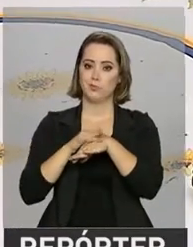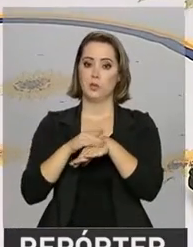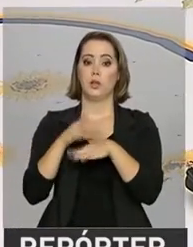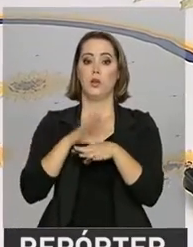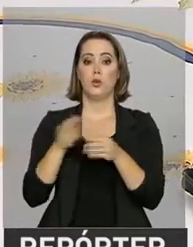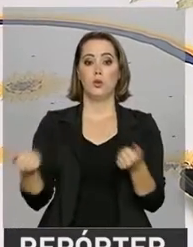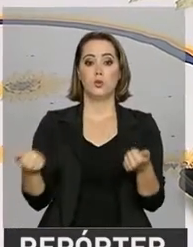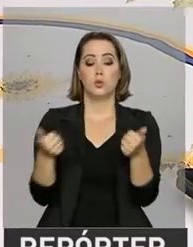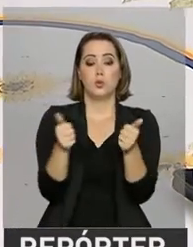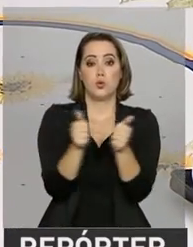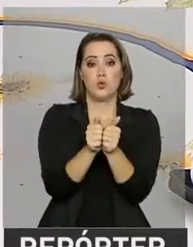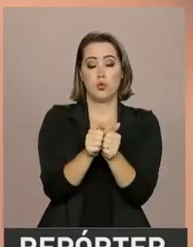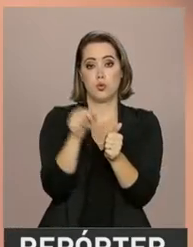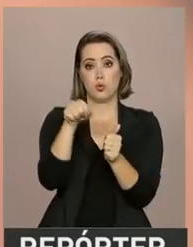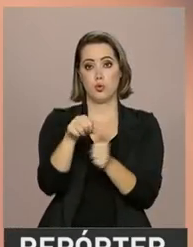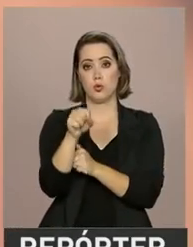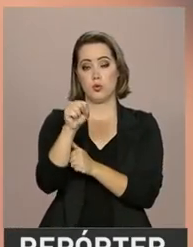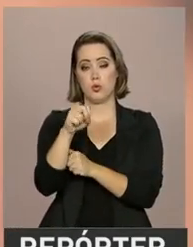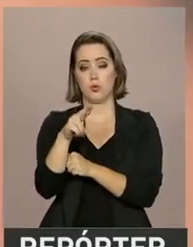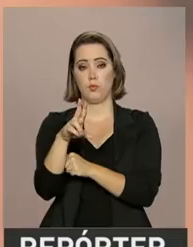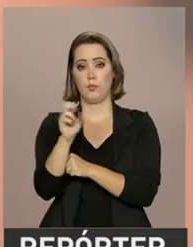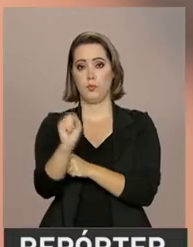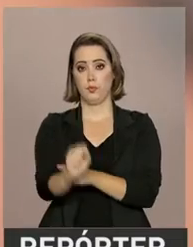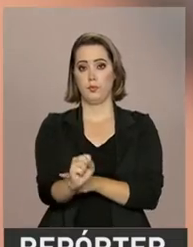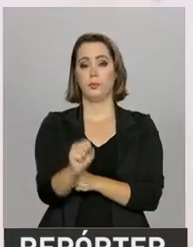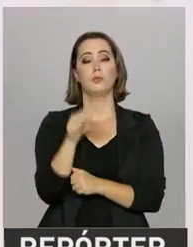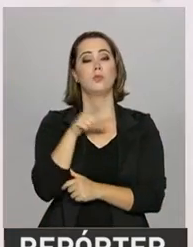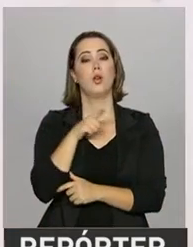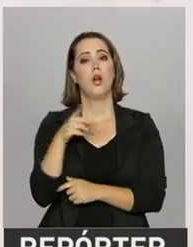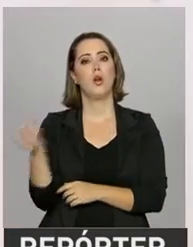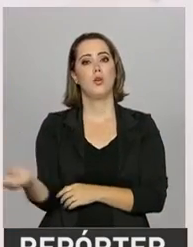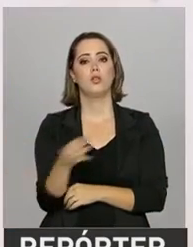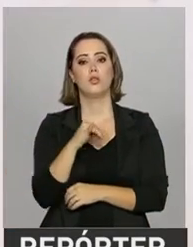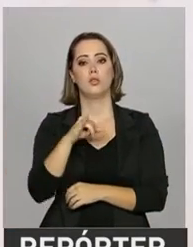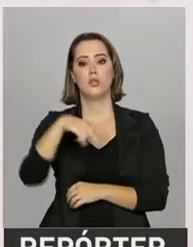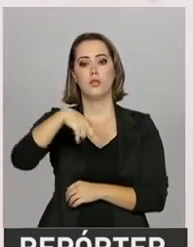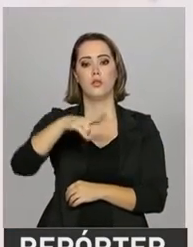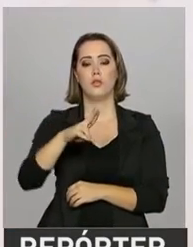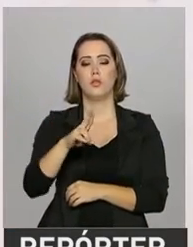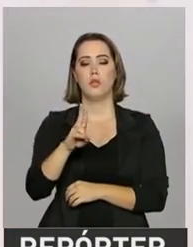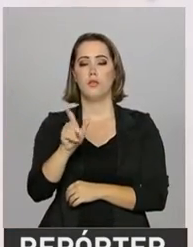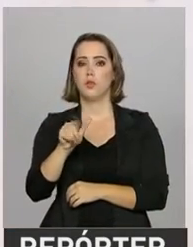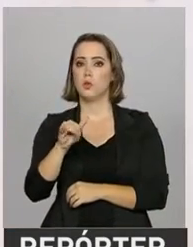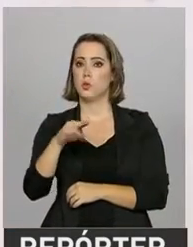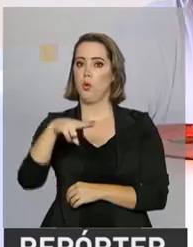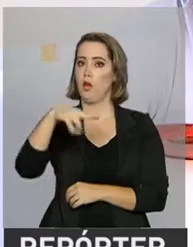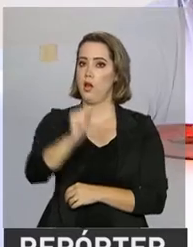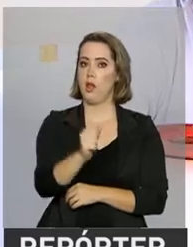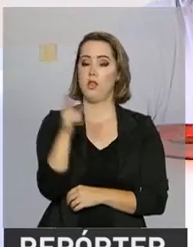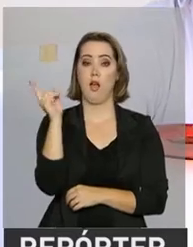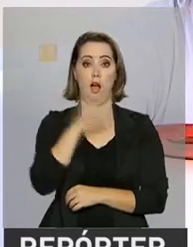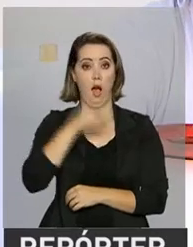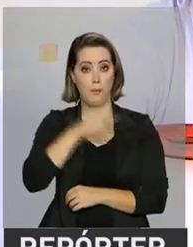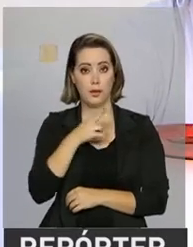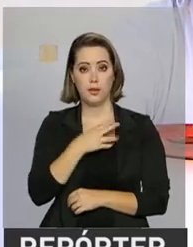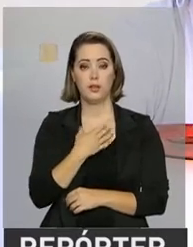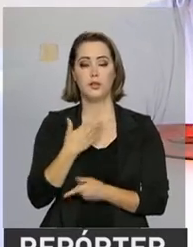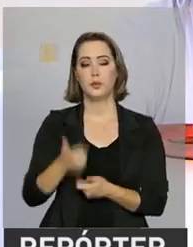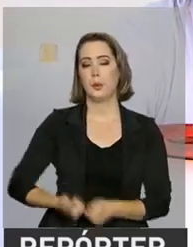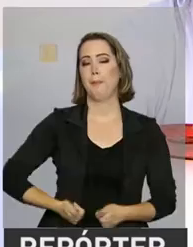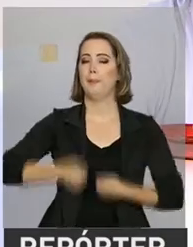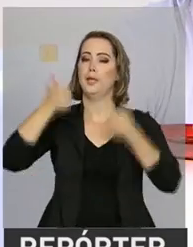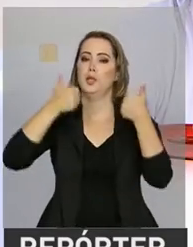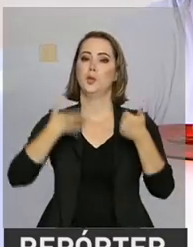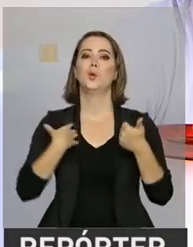incorporado ao Sistema Único de Saúde, o SUS, a insulina análoga de ação rápida, o que vai trazer mais